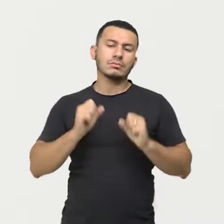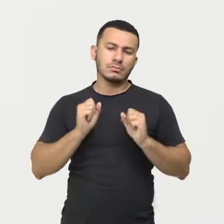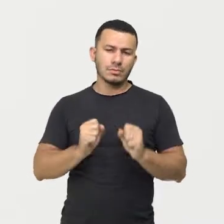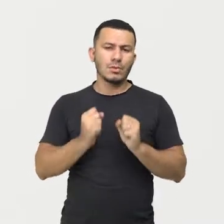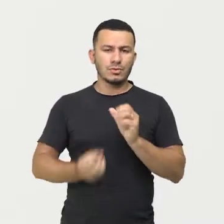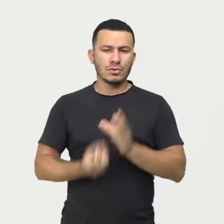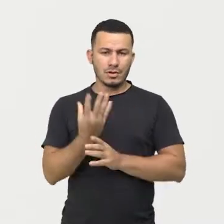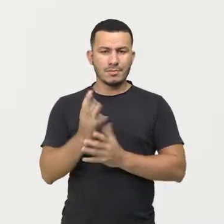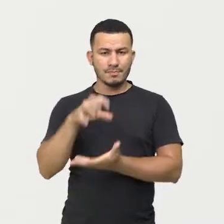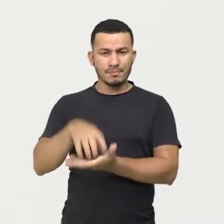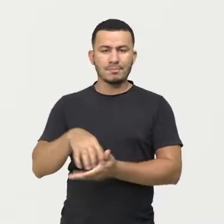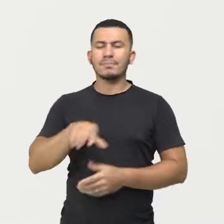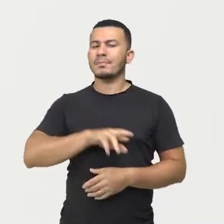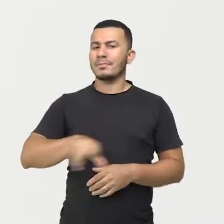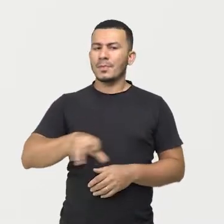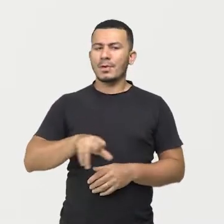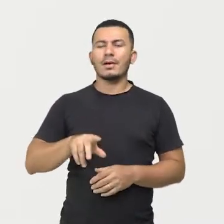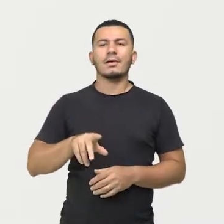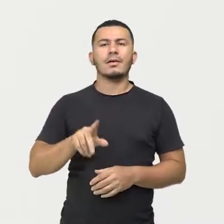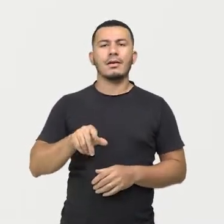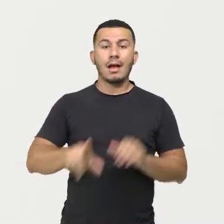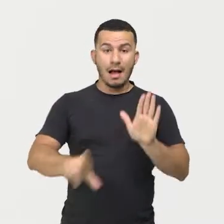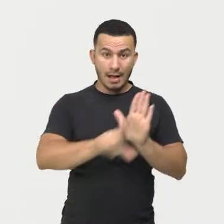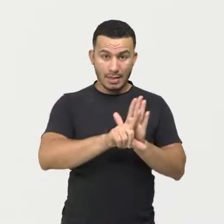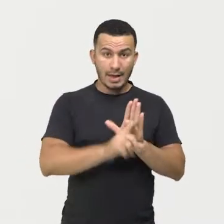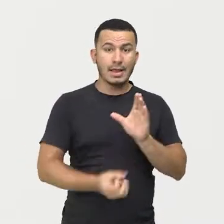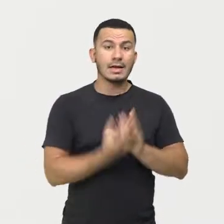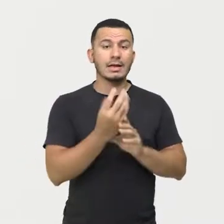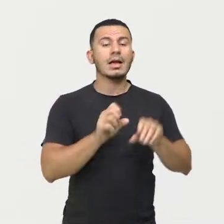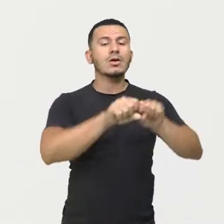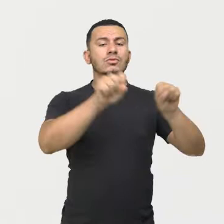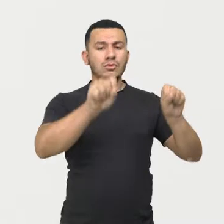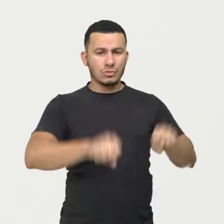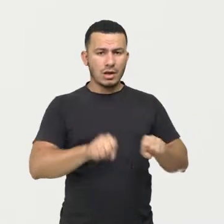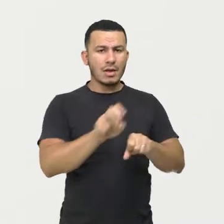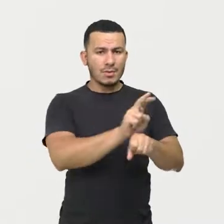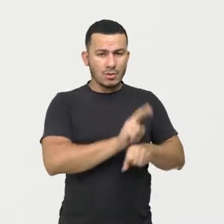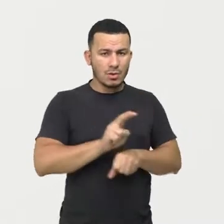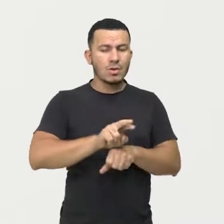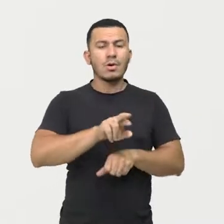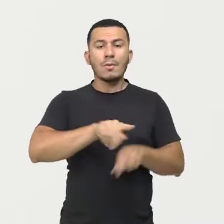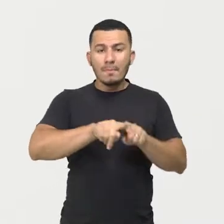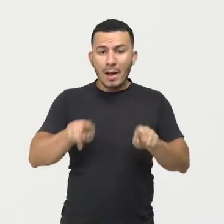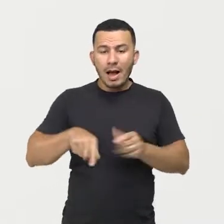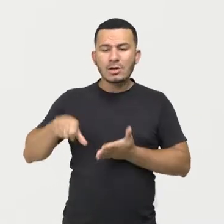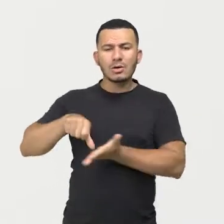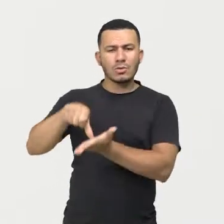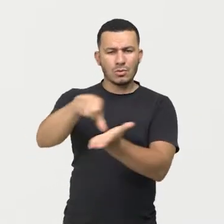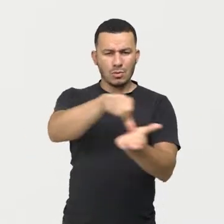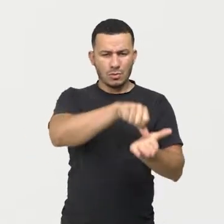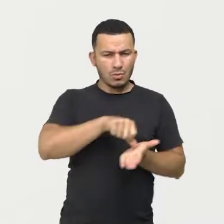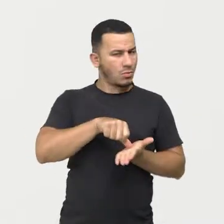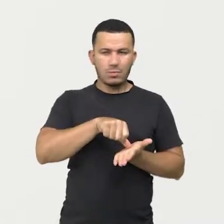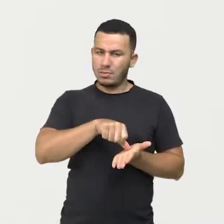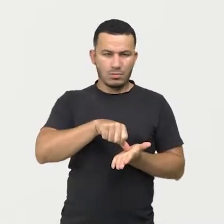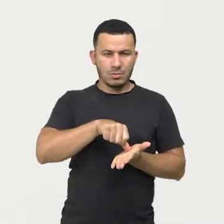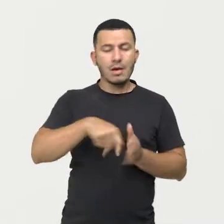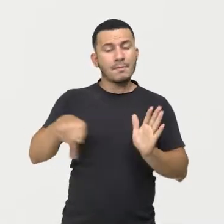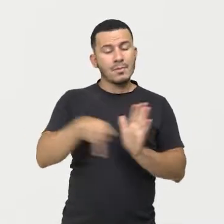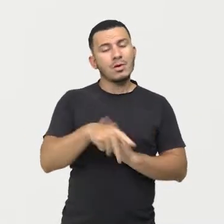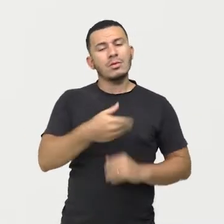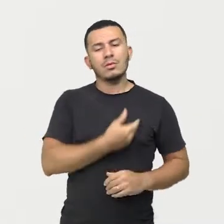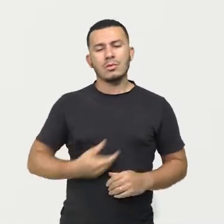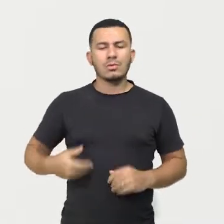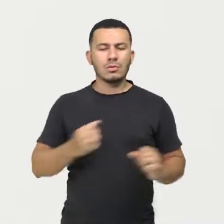Ok? Então, não é uma lei. A lei cria o sistema. A lei não cria as unidades de conservação. Então, fica bem